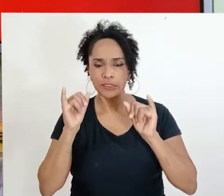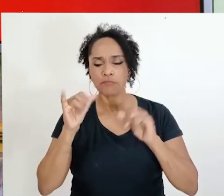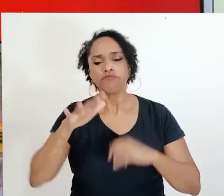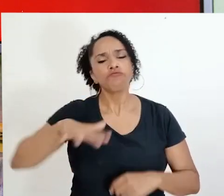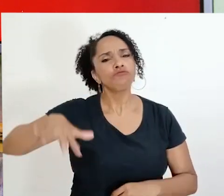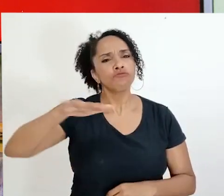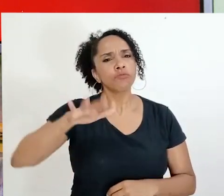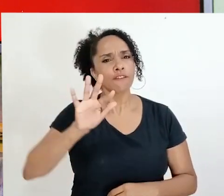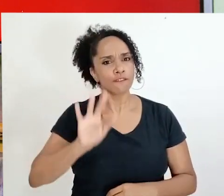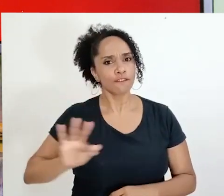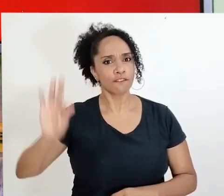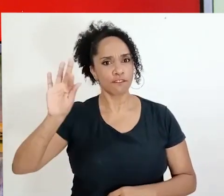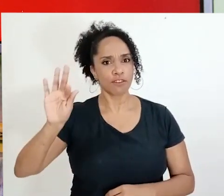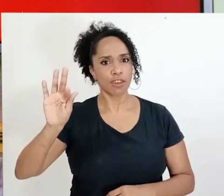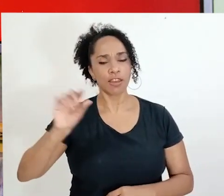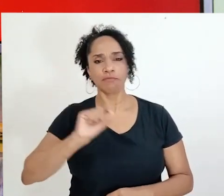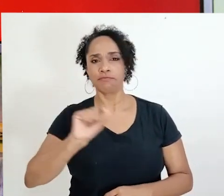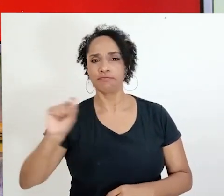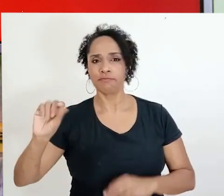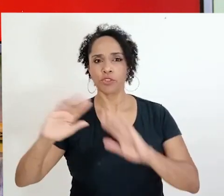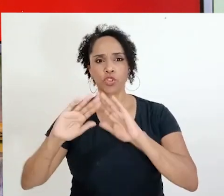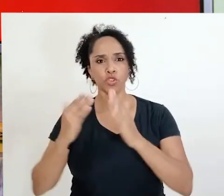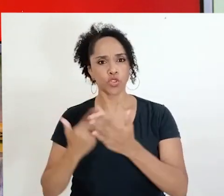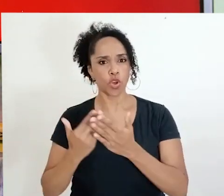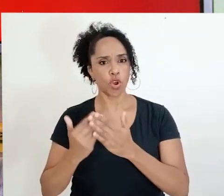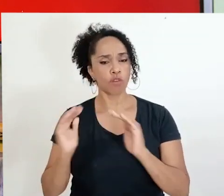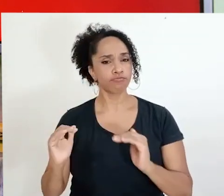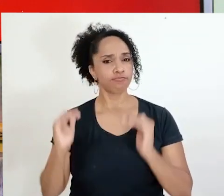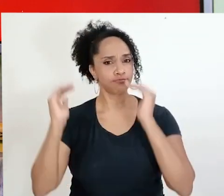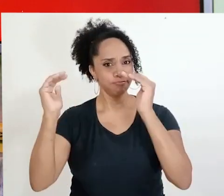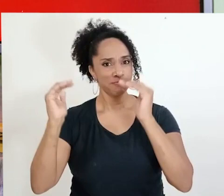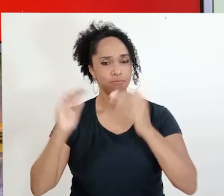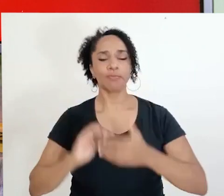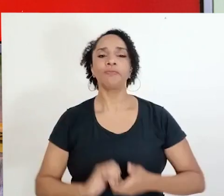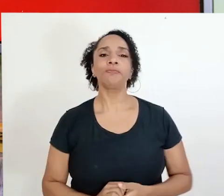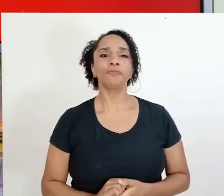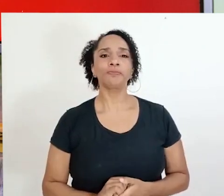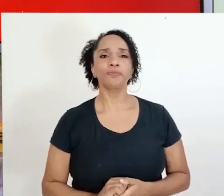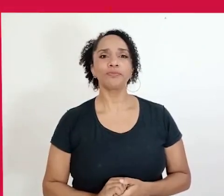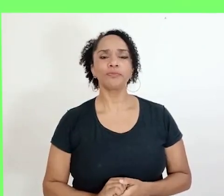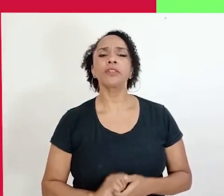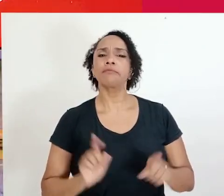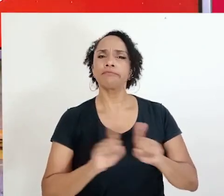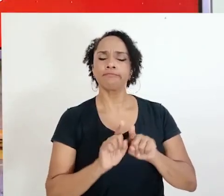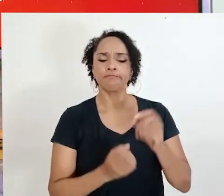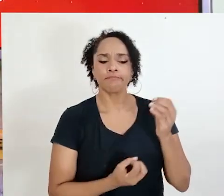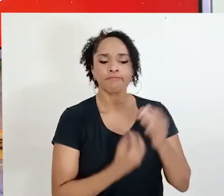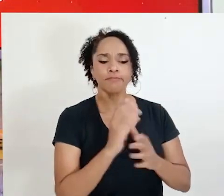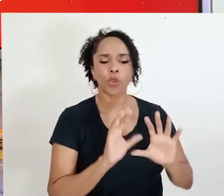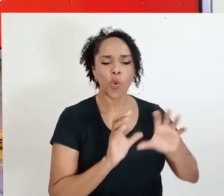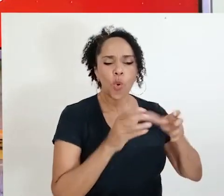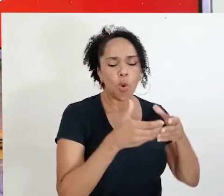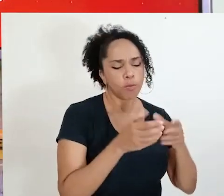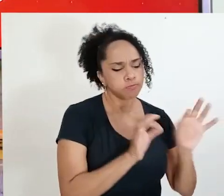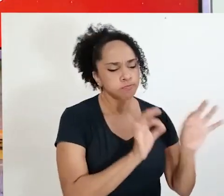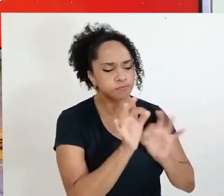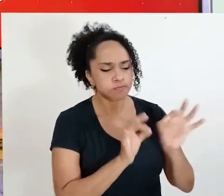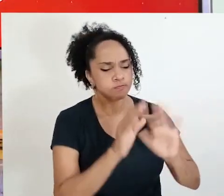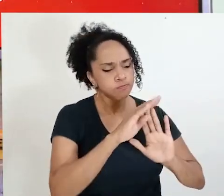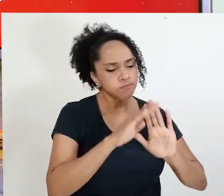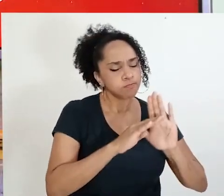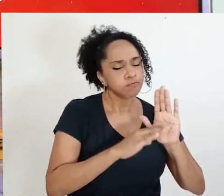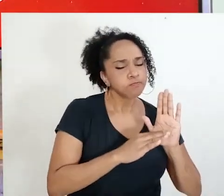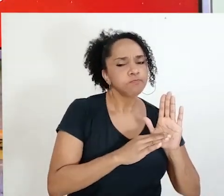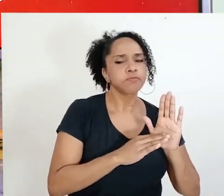Assédio Sexual nas Instituições Federais de Ensino Superior. Constituição de Comissão